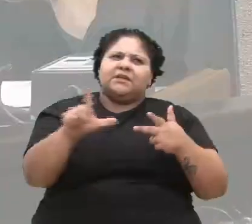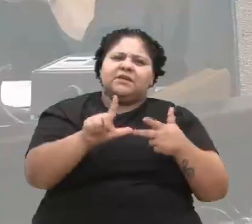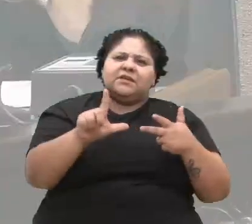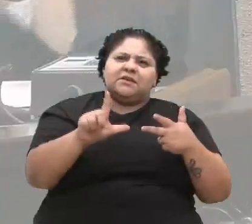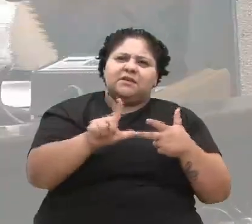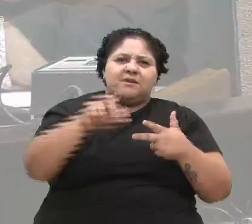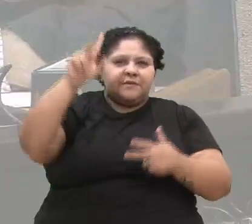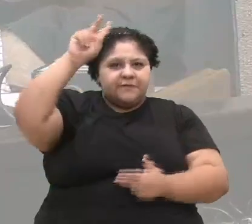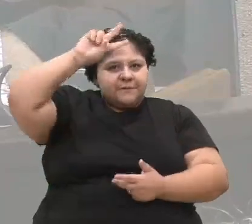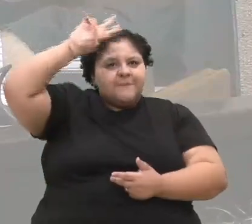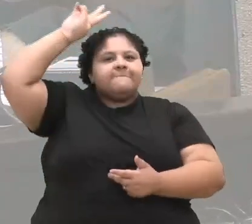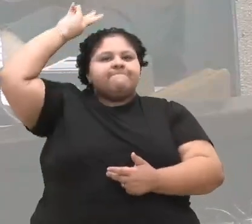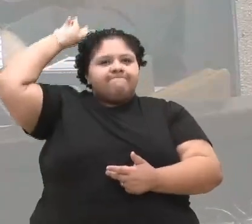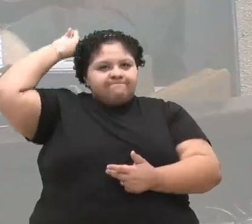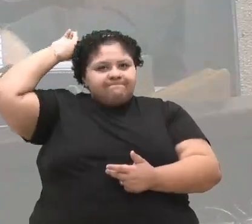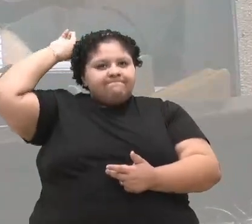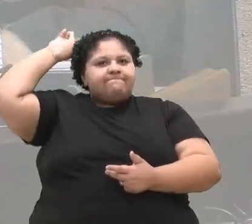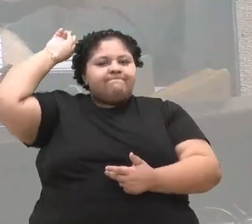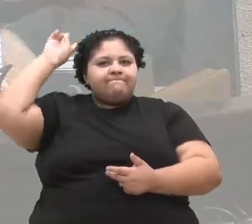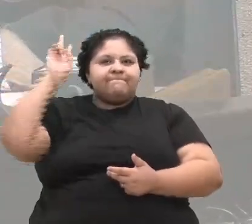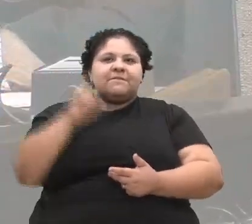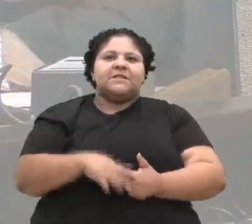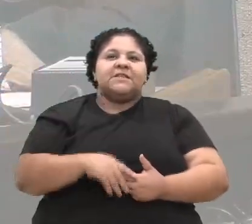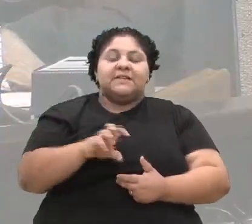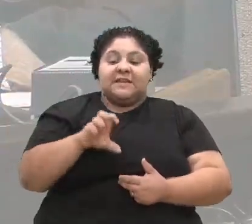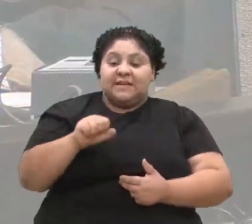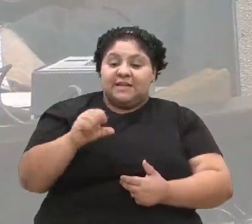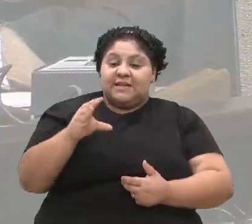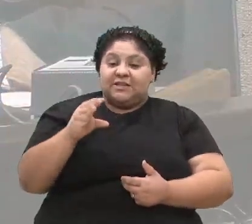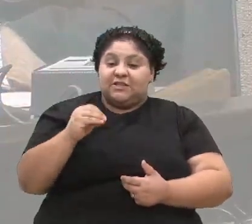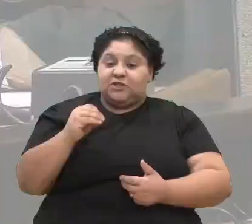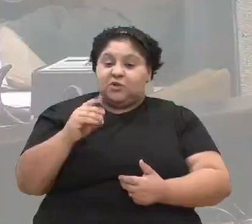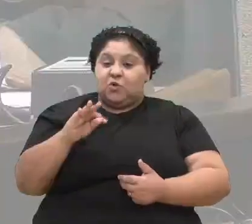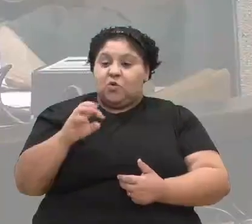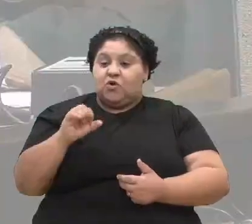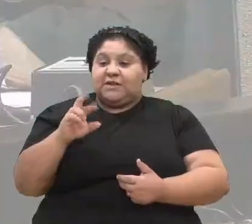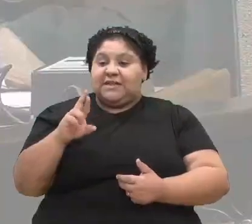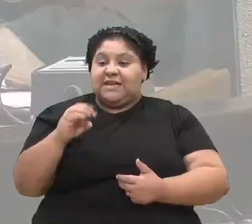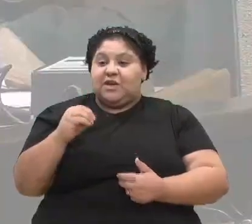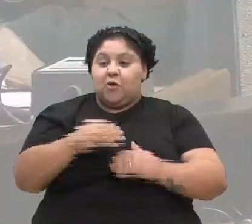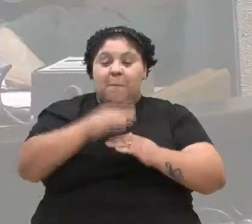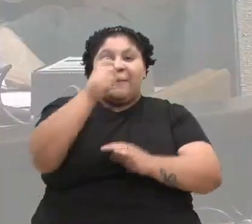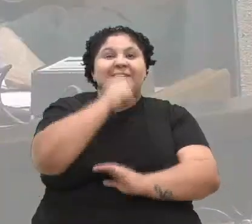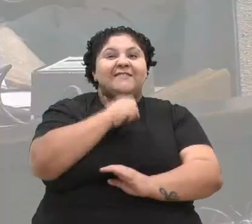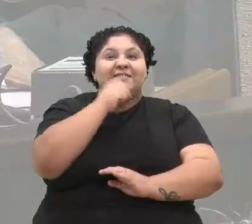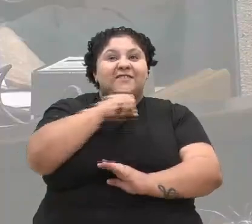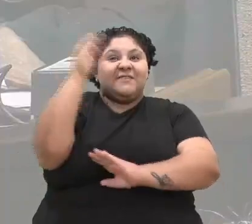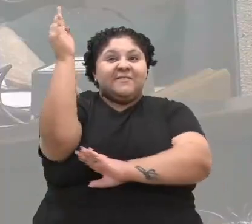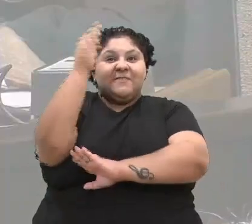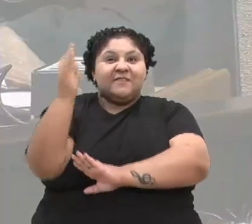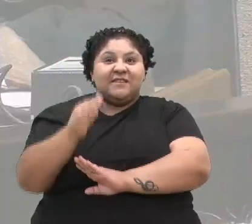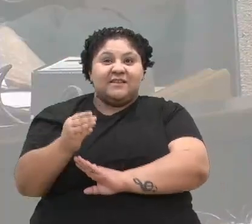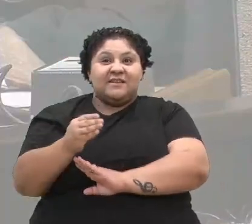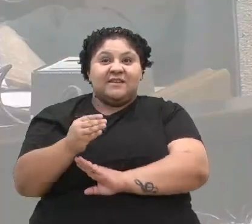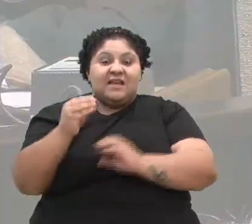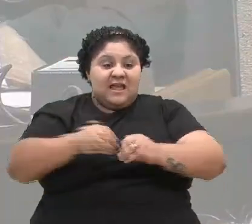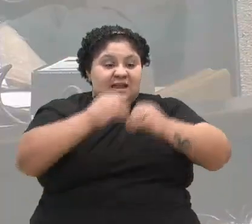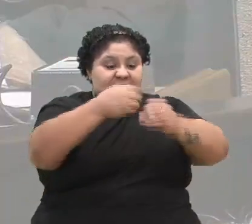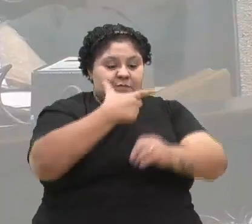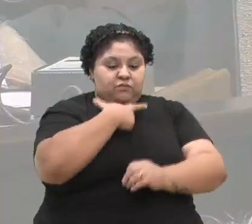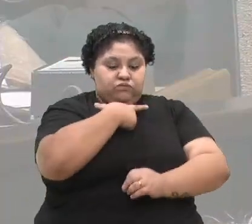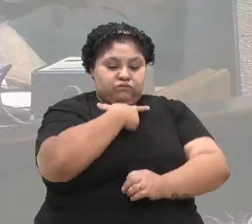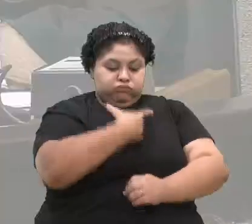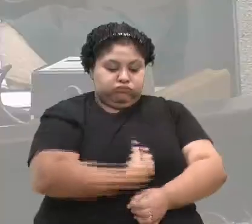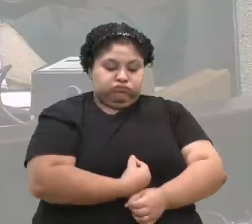-vereador Edson da Rosa. Escoteiro mais antigo do Brasil, recebendo uma medalha chamada Tapir de Prata e esteve à